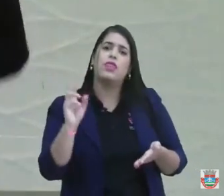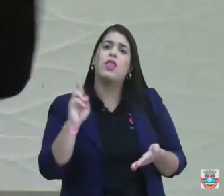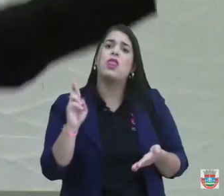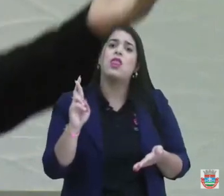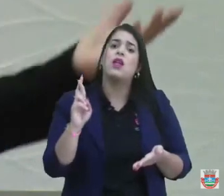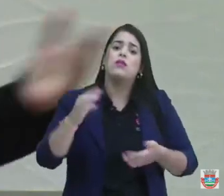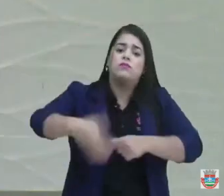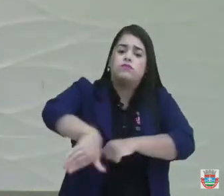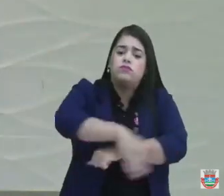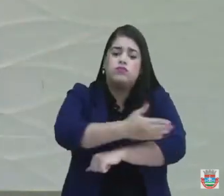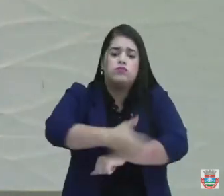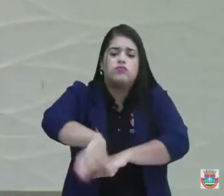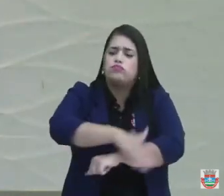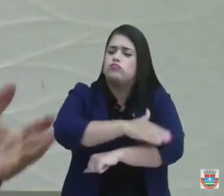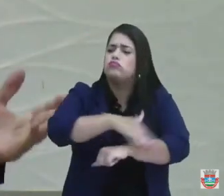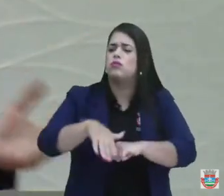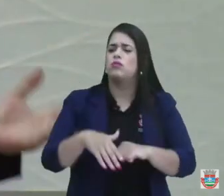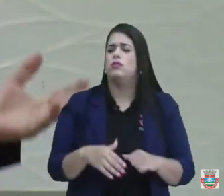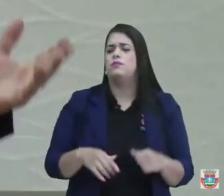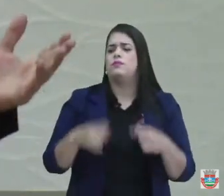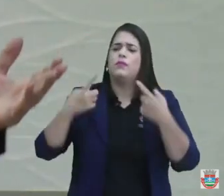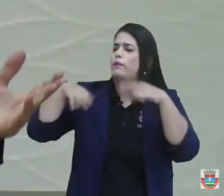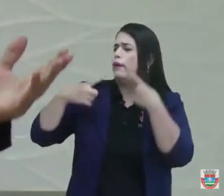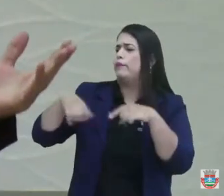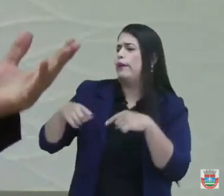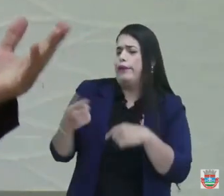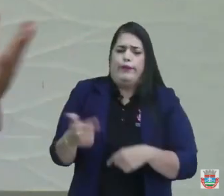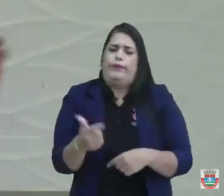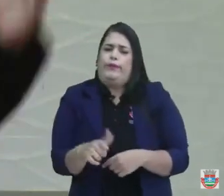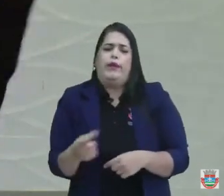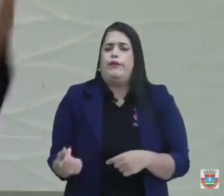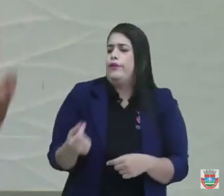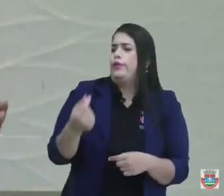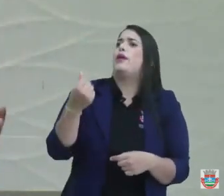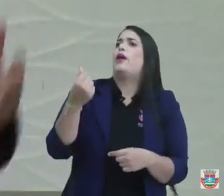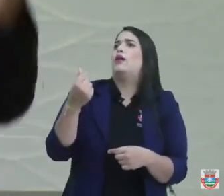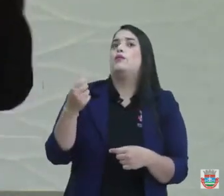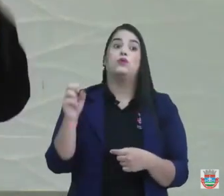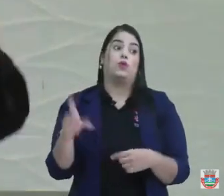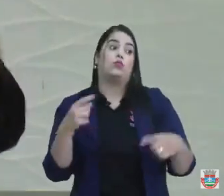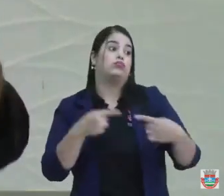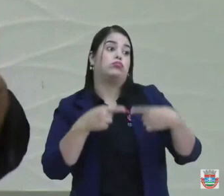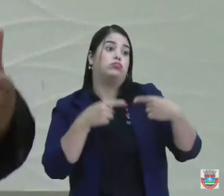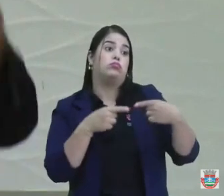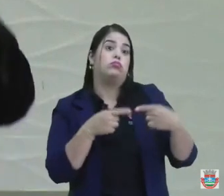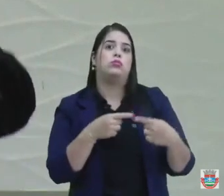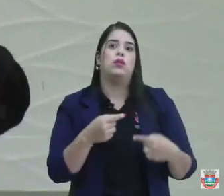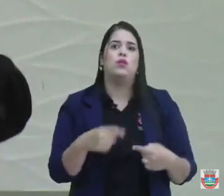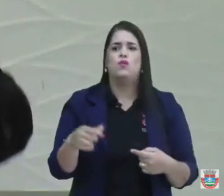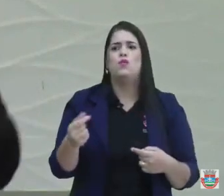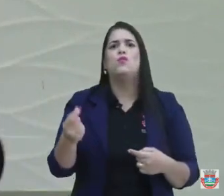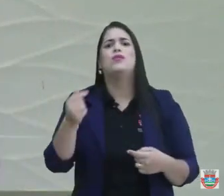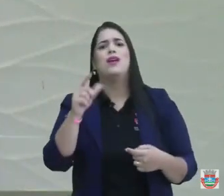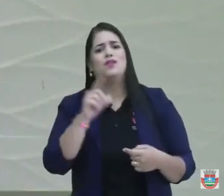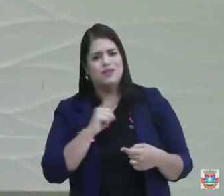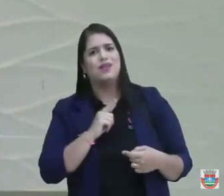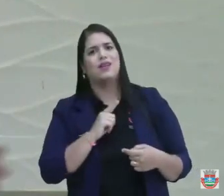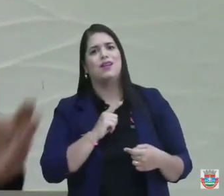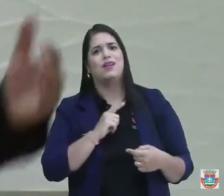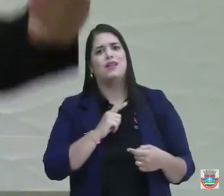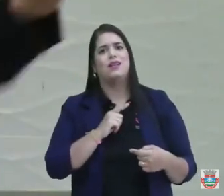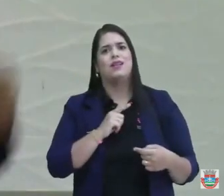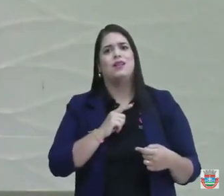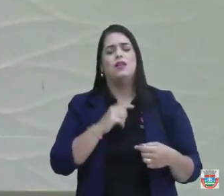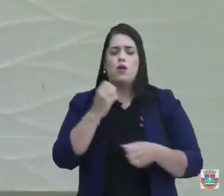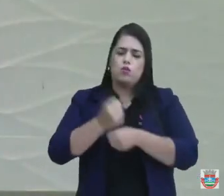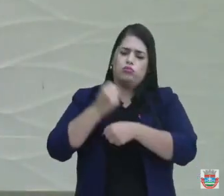aqui, para a tribuna, aí diz, não, não ficou dinheiro, ficou o convênio, com o dinheiro existindo, que é dessa forma, que